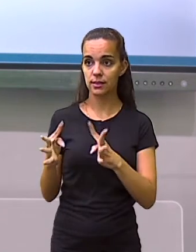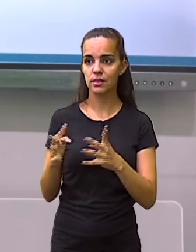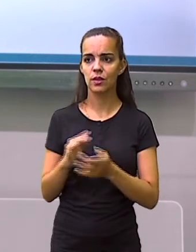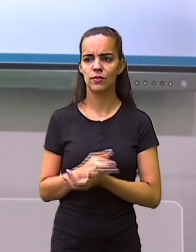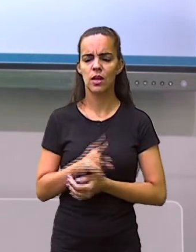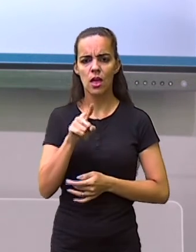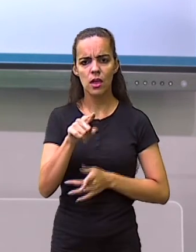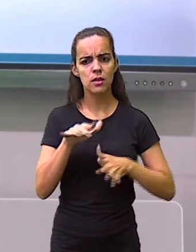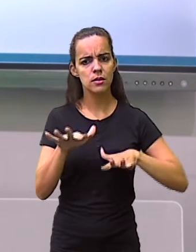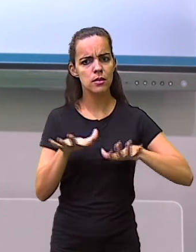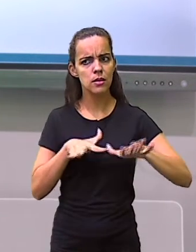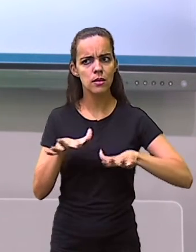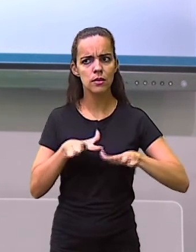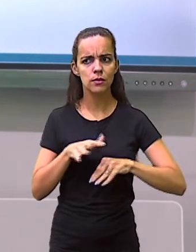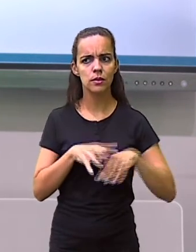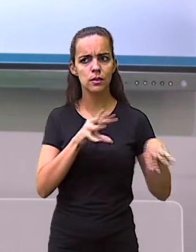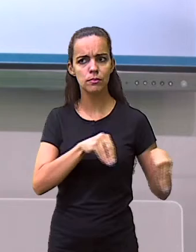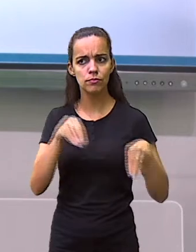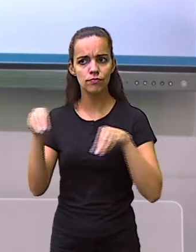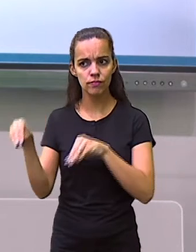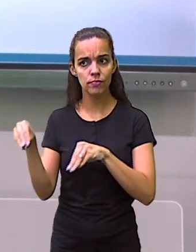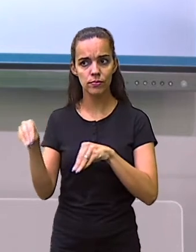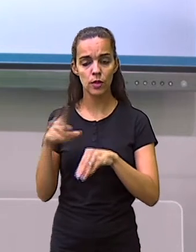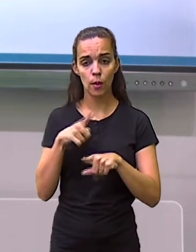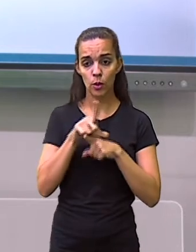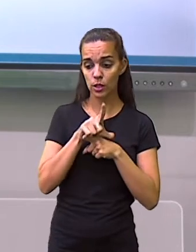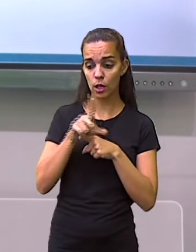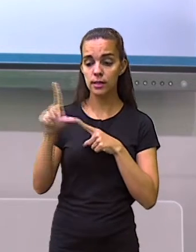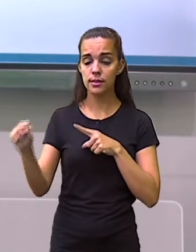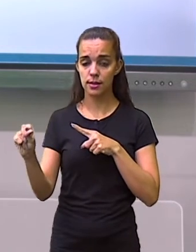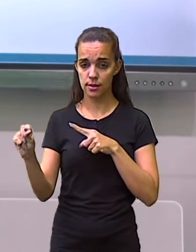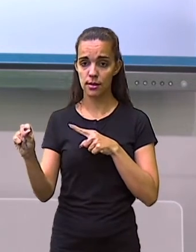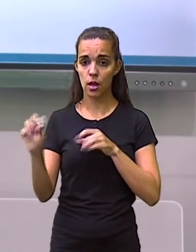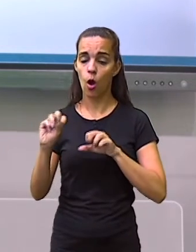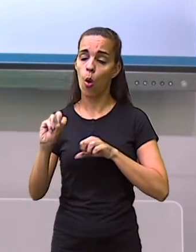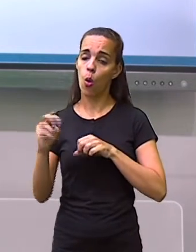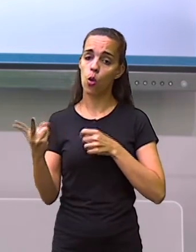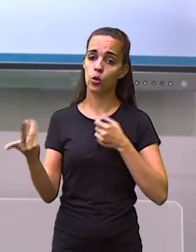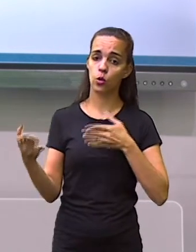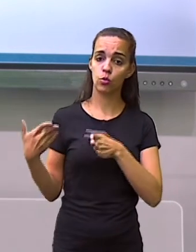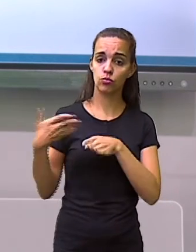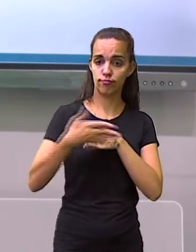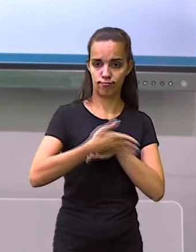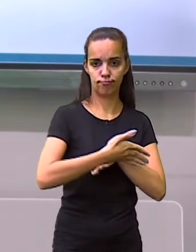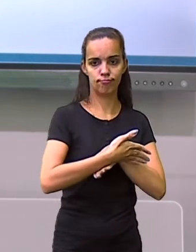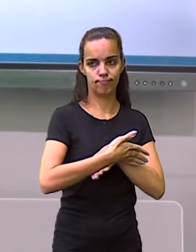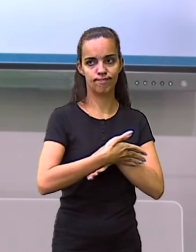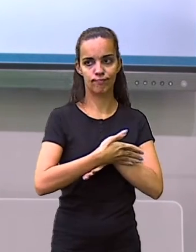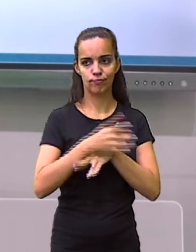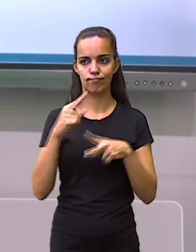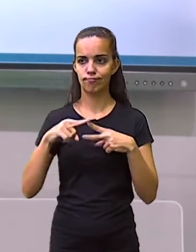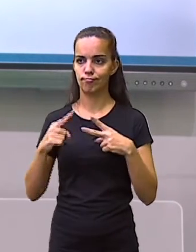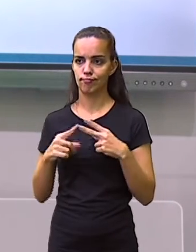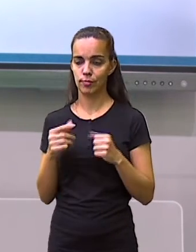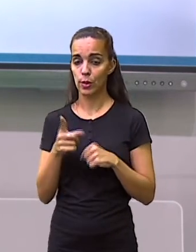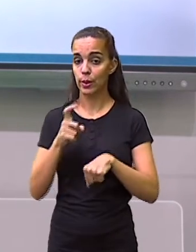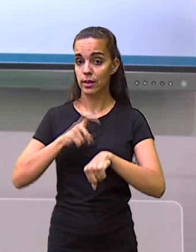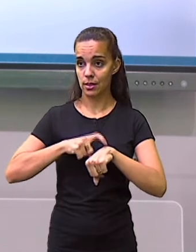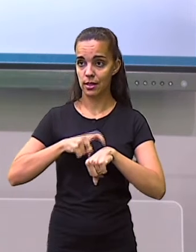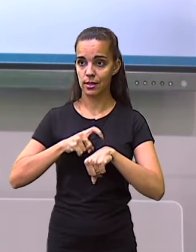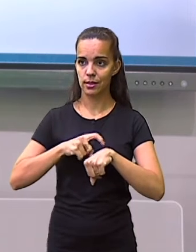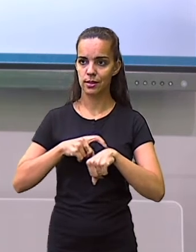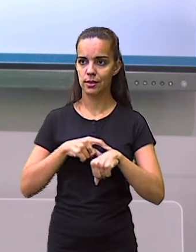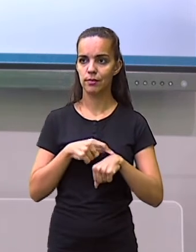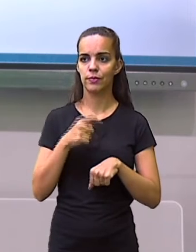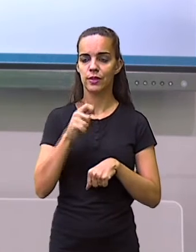esse movimento, ele pode ser de saída ou de entrada e, nesse momento,